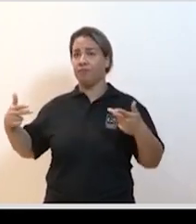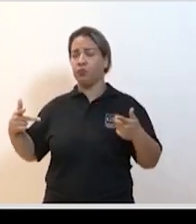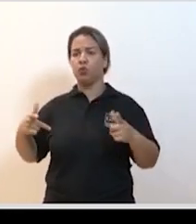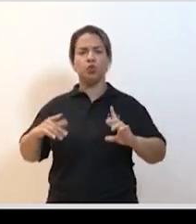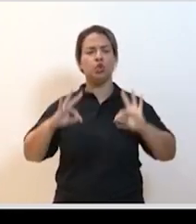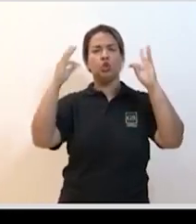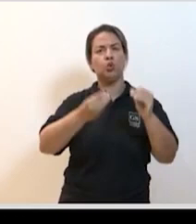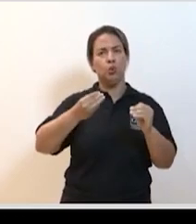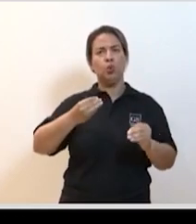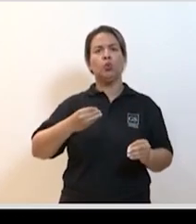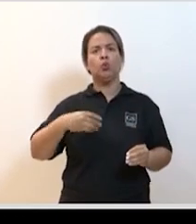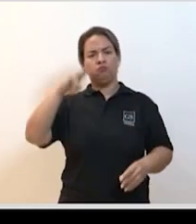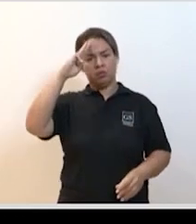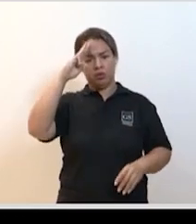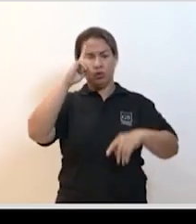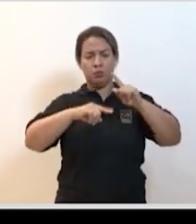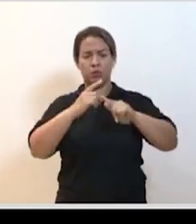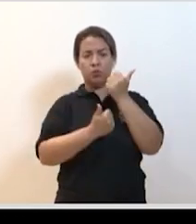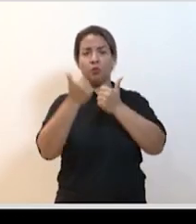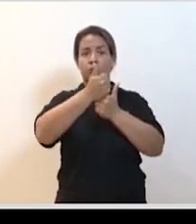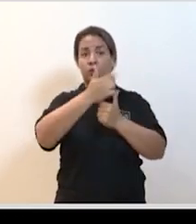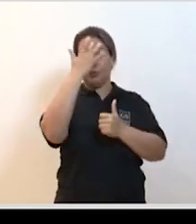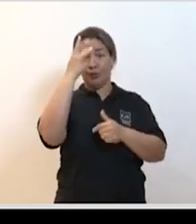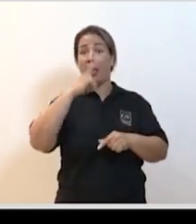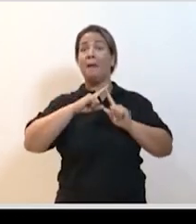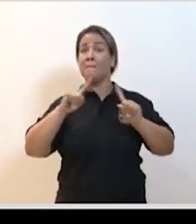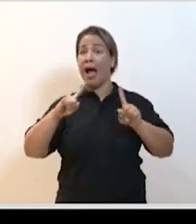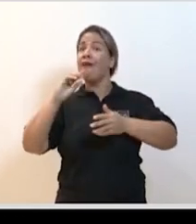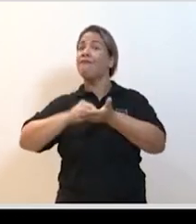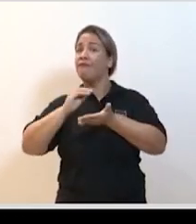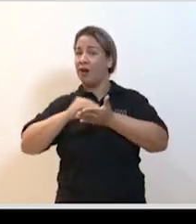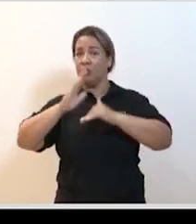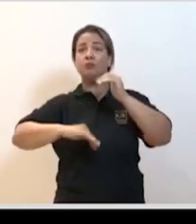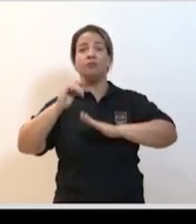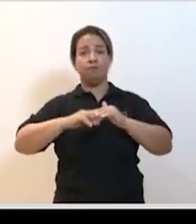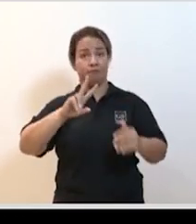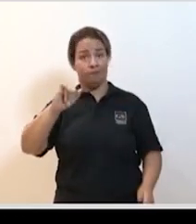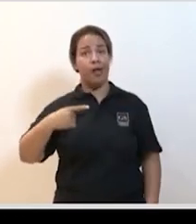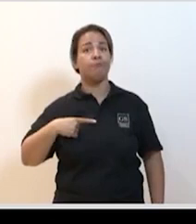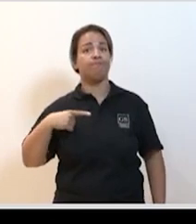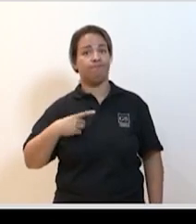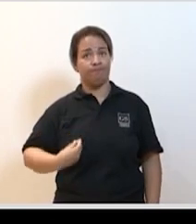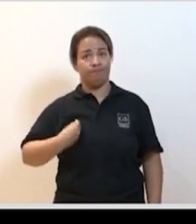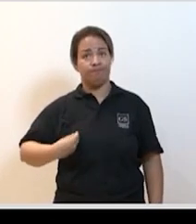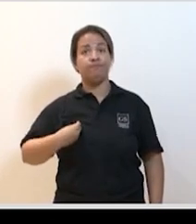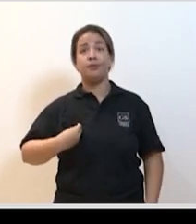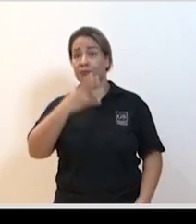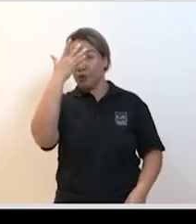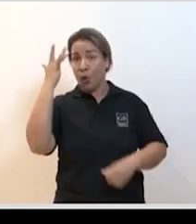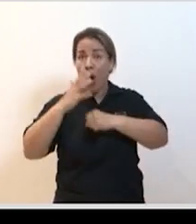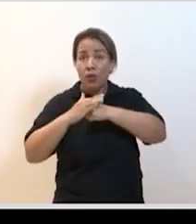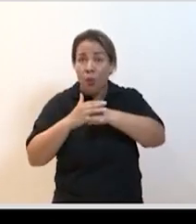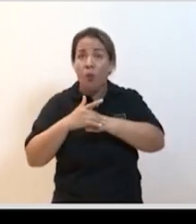mundo substitui-se geralmente a falta de material por pessoas mas também a falta de pessoas e esse é um problema que nós vamos viver porque as pessoas também estão adoecendo